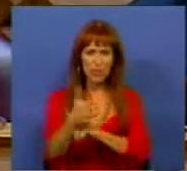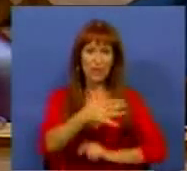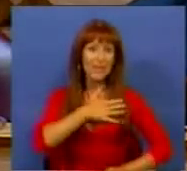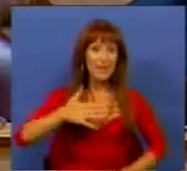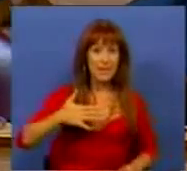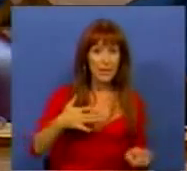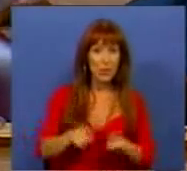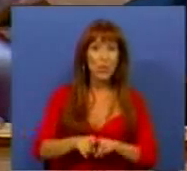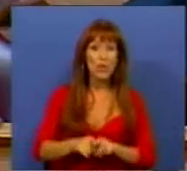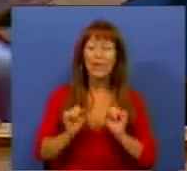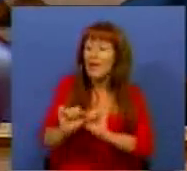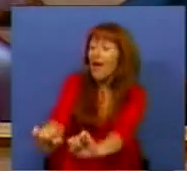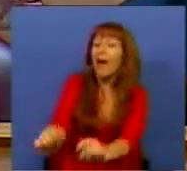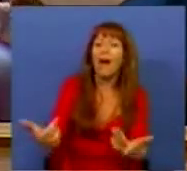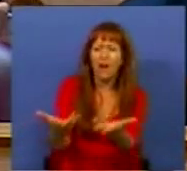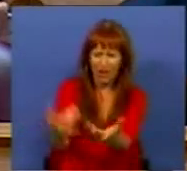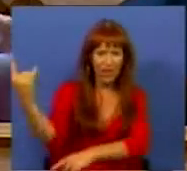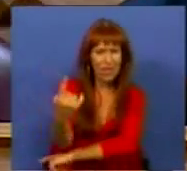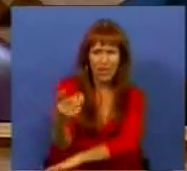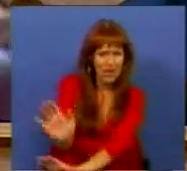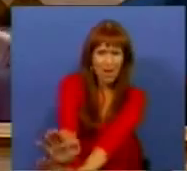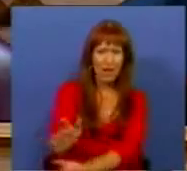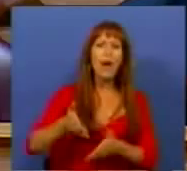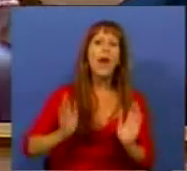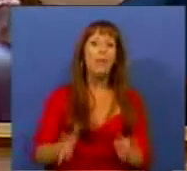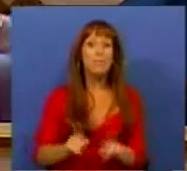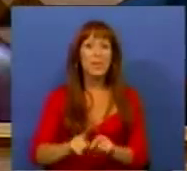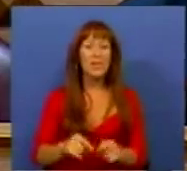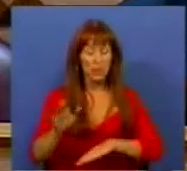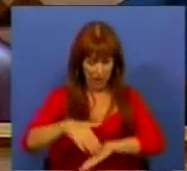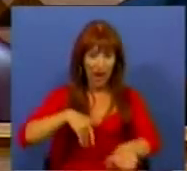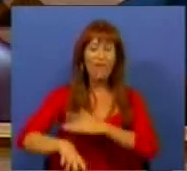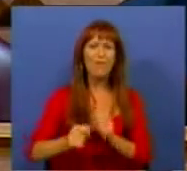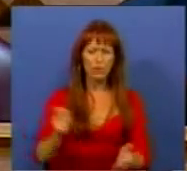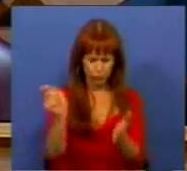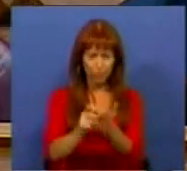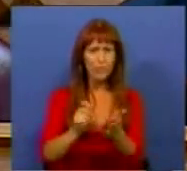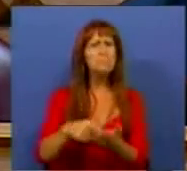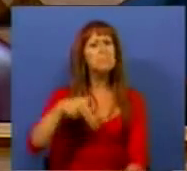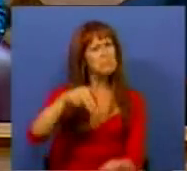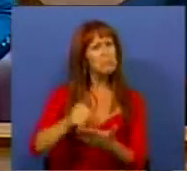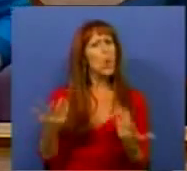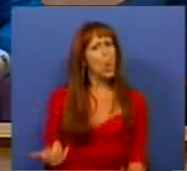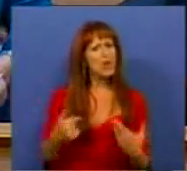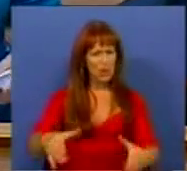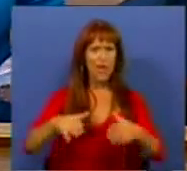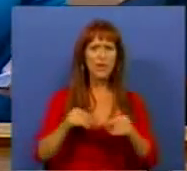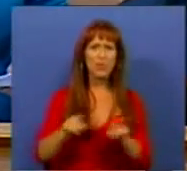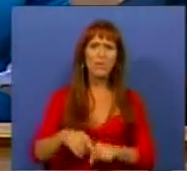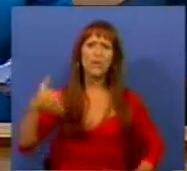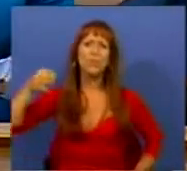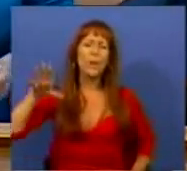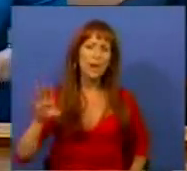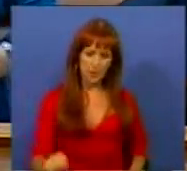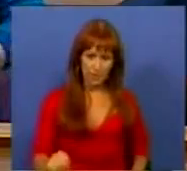de Saúde e recusar esta diretiva. É preciso que isso seja feito e registramos a posição hoje aqui assumida pelo